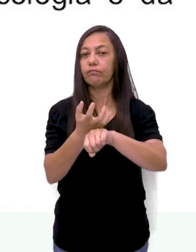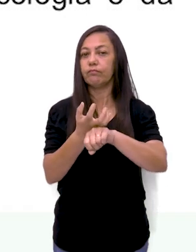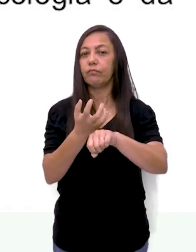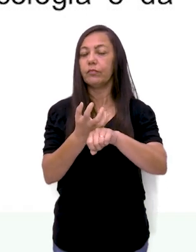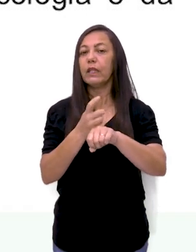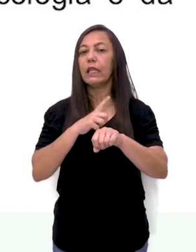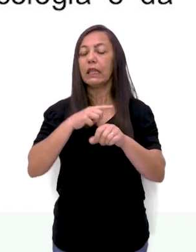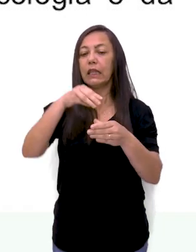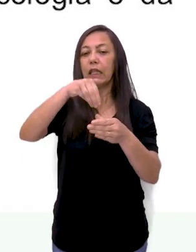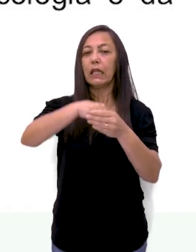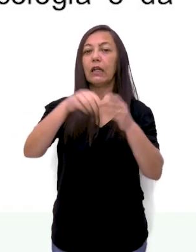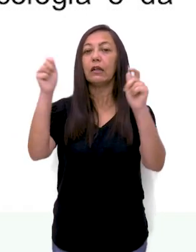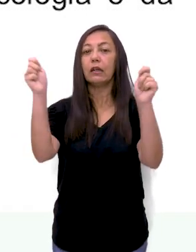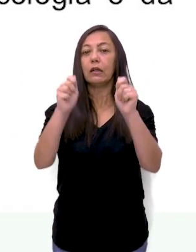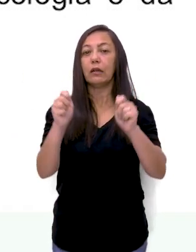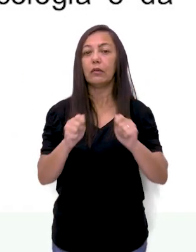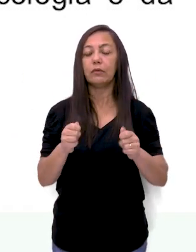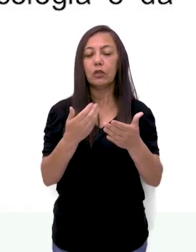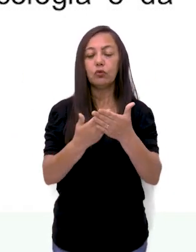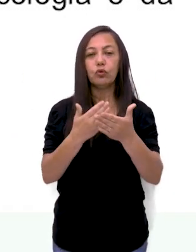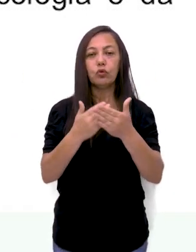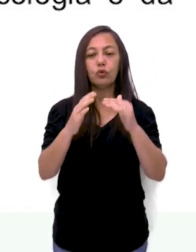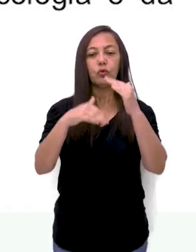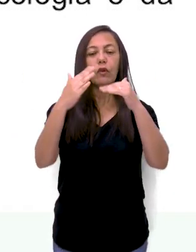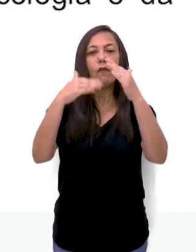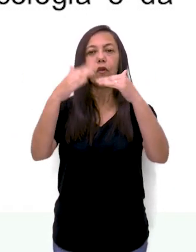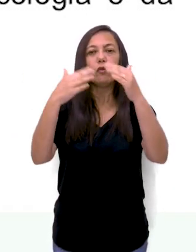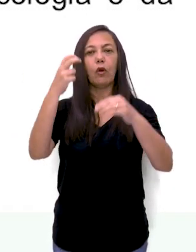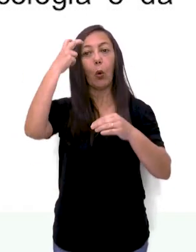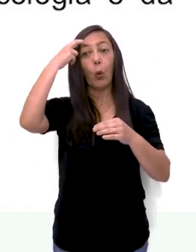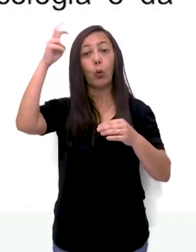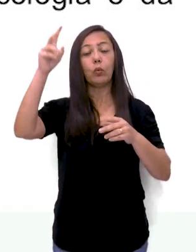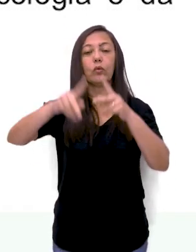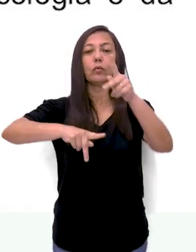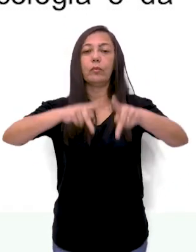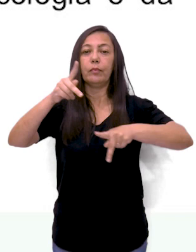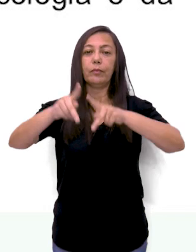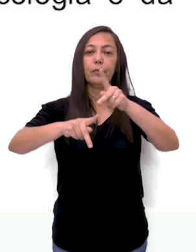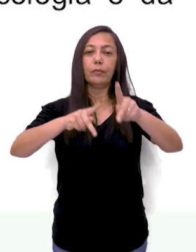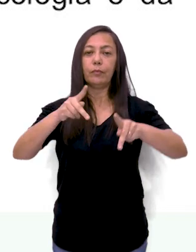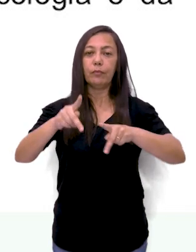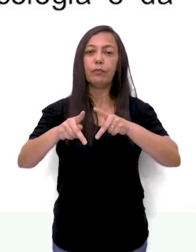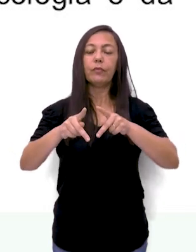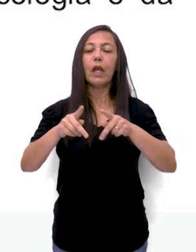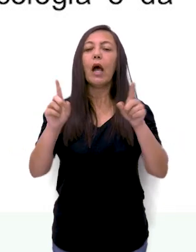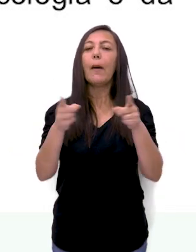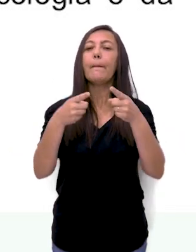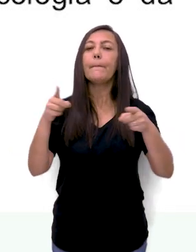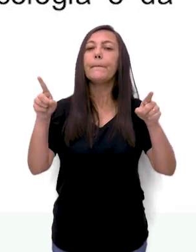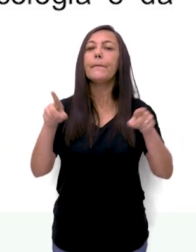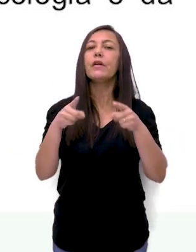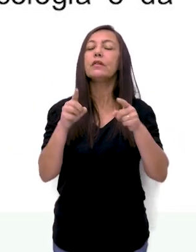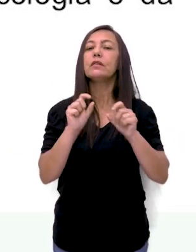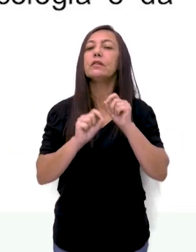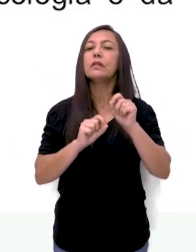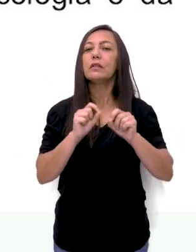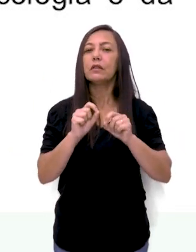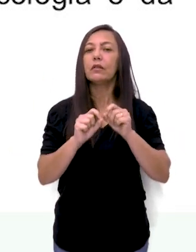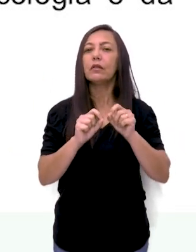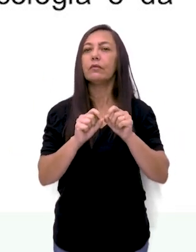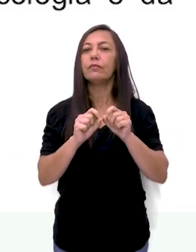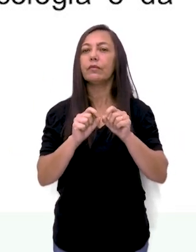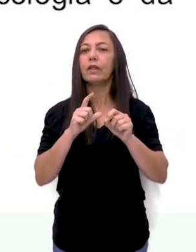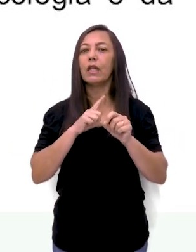história da arte e no estudo da evolução cultural dos bólogos. Como disciplina musical, normalmente é uma